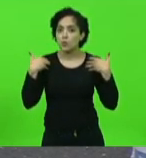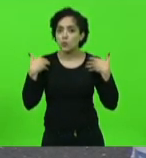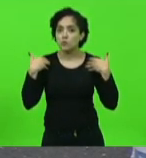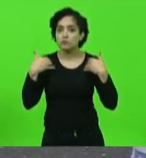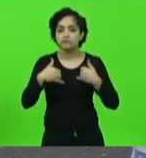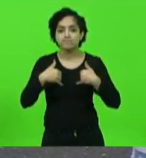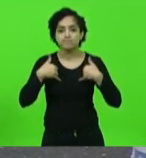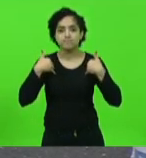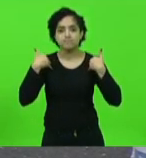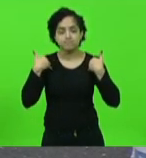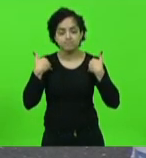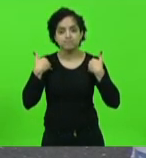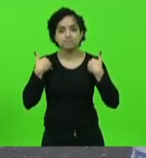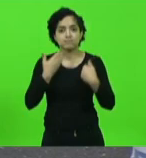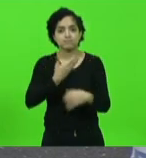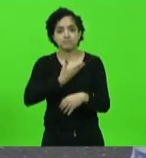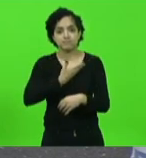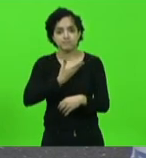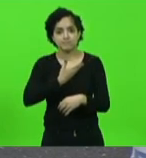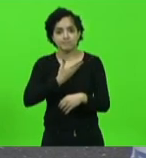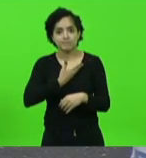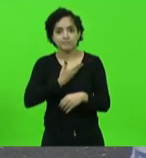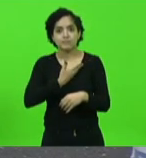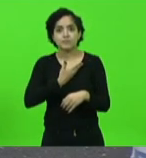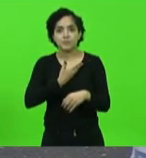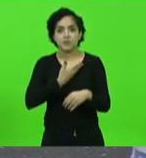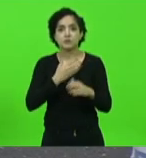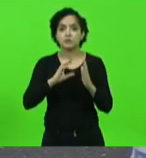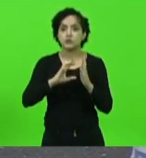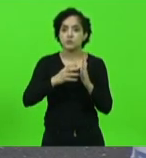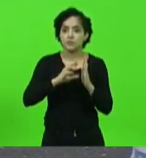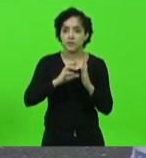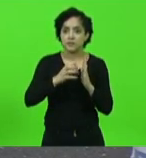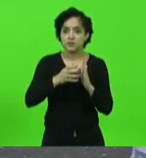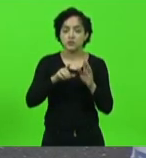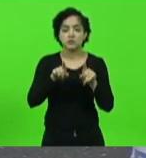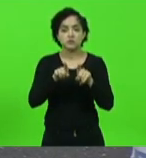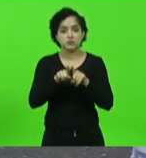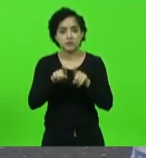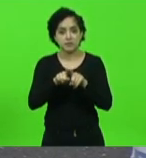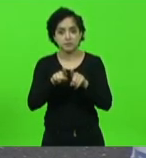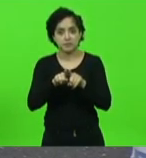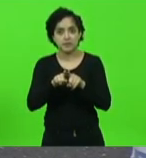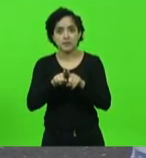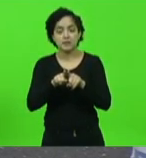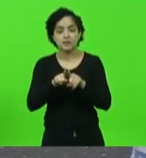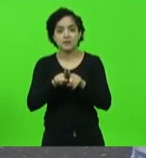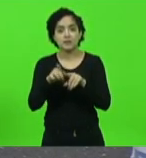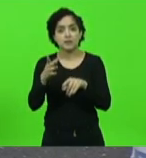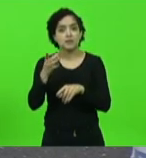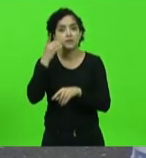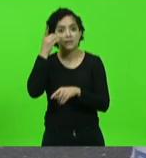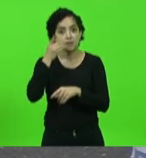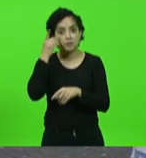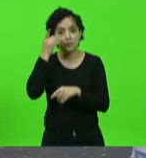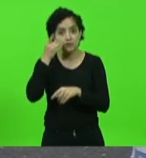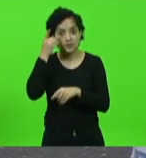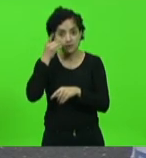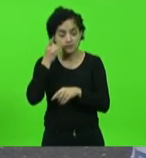colegas de bancada nós colegas integrantes do mesmo partido e nós também